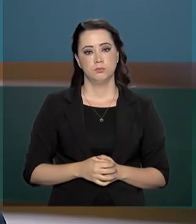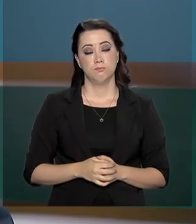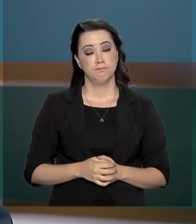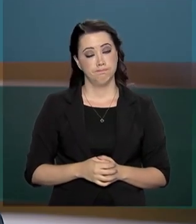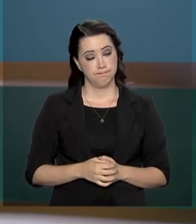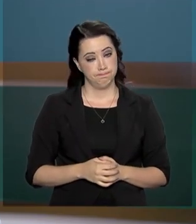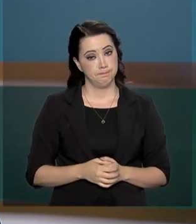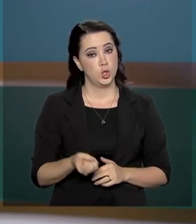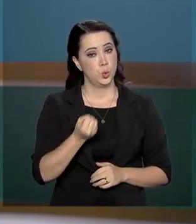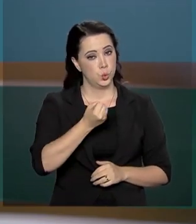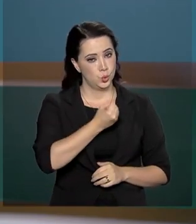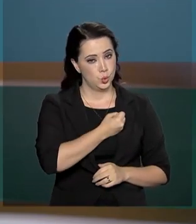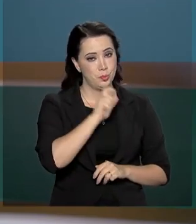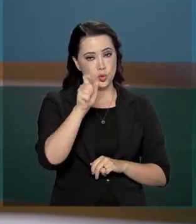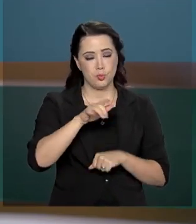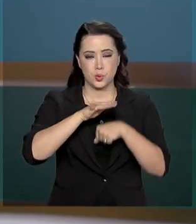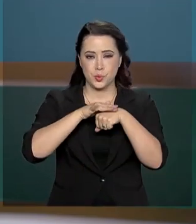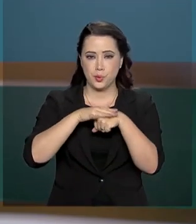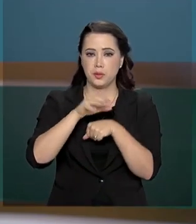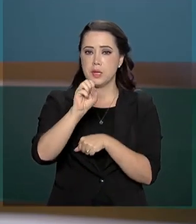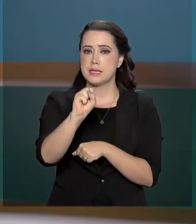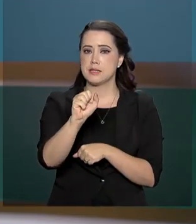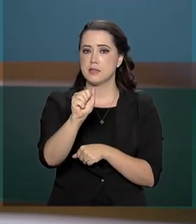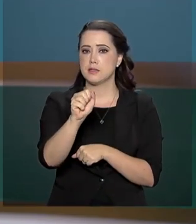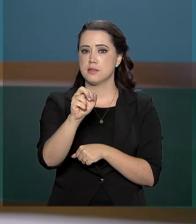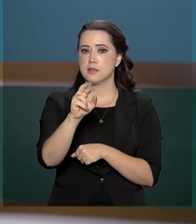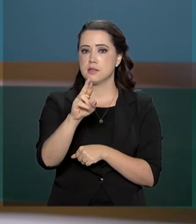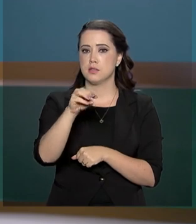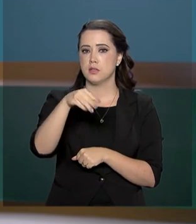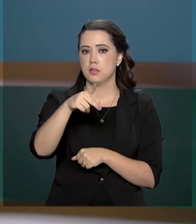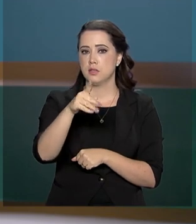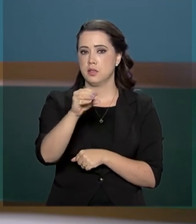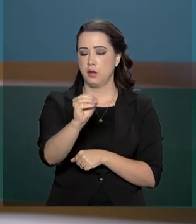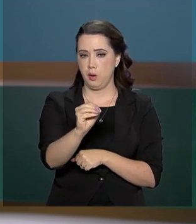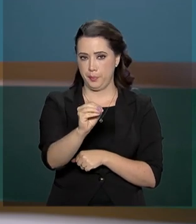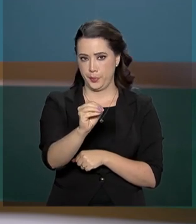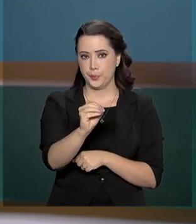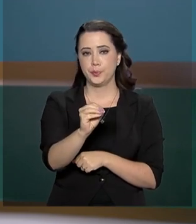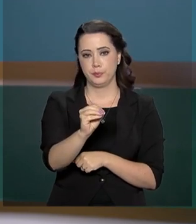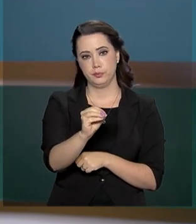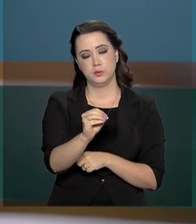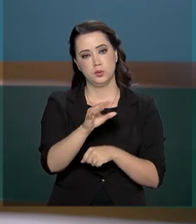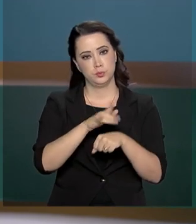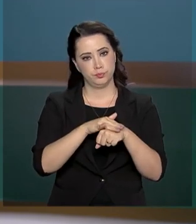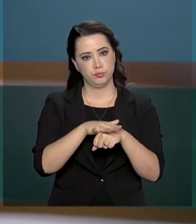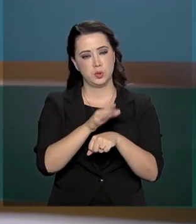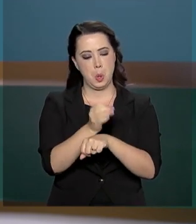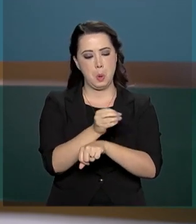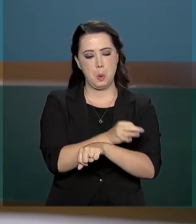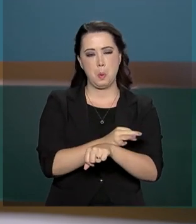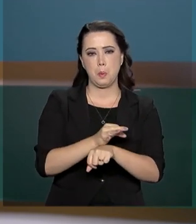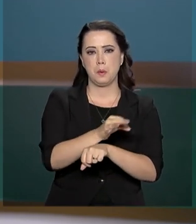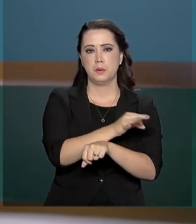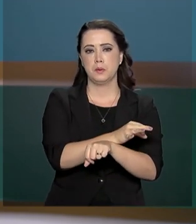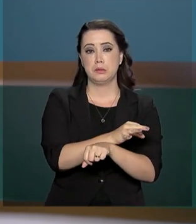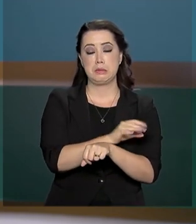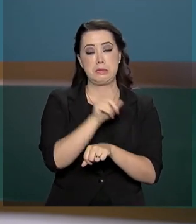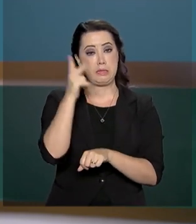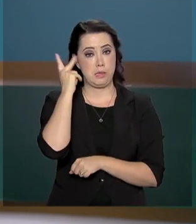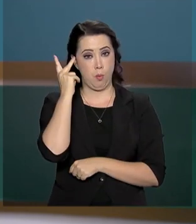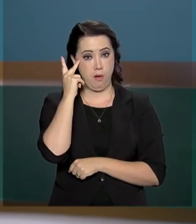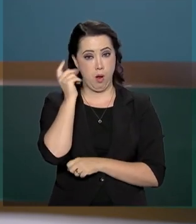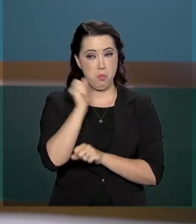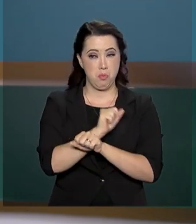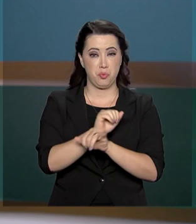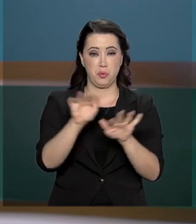Avanço no número de casos de sarampo faz vacinação ser intensificada na Grande São Paulo. A doença foi erradicada do Brasil